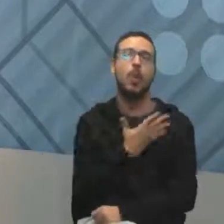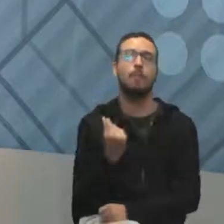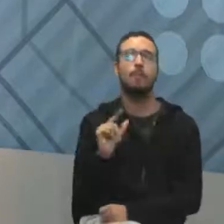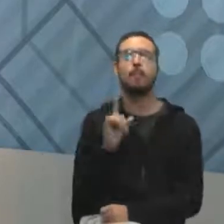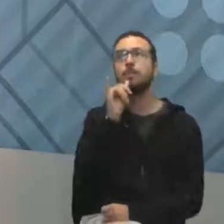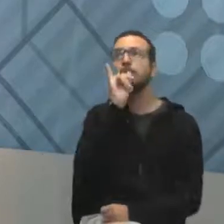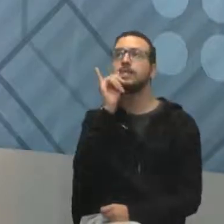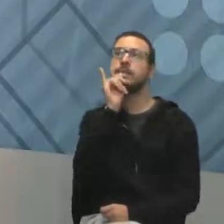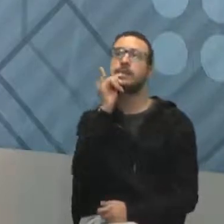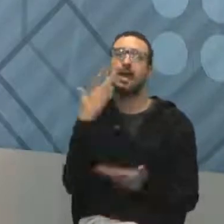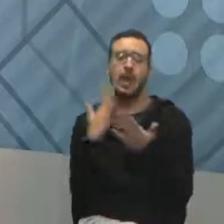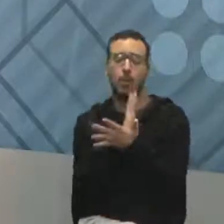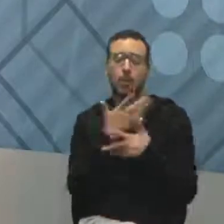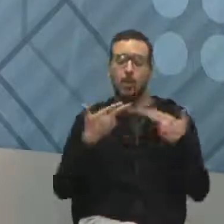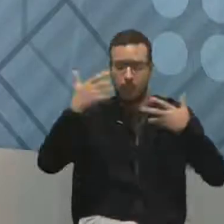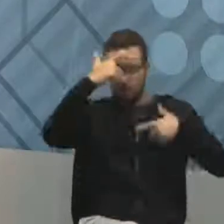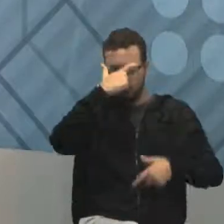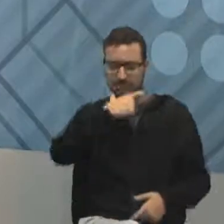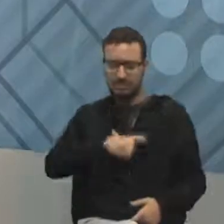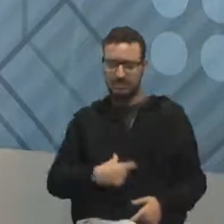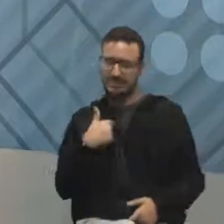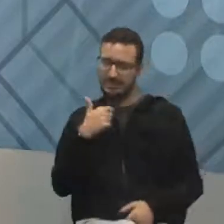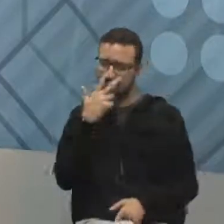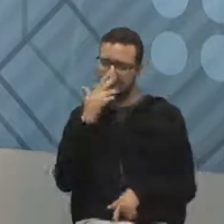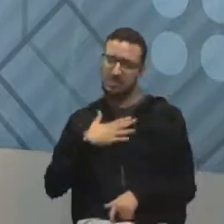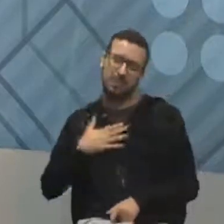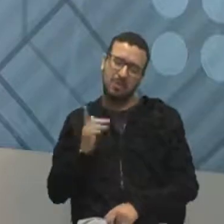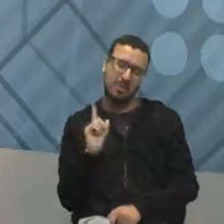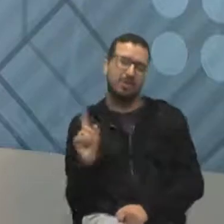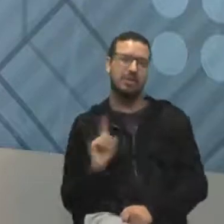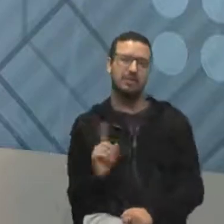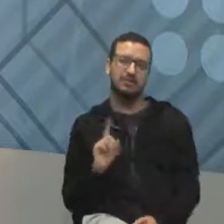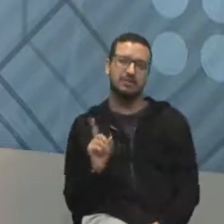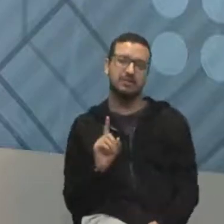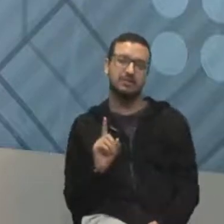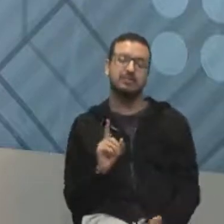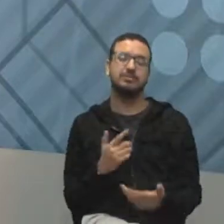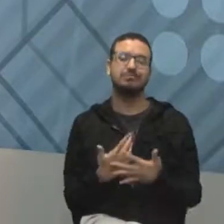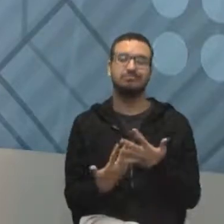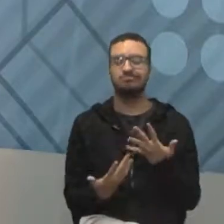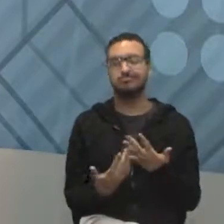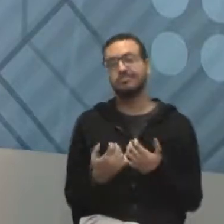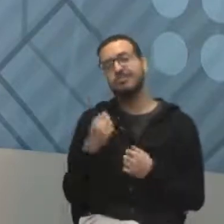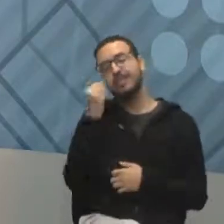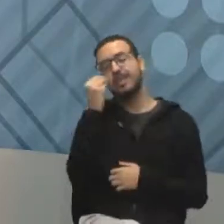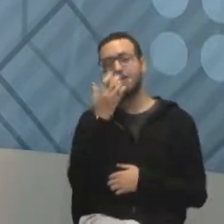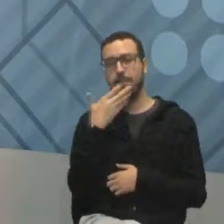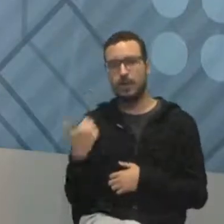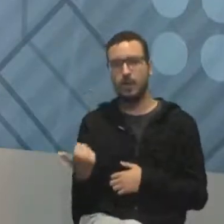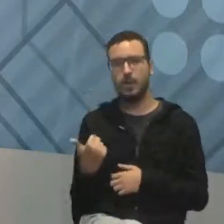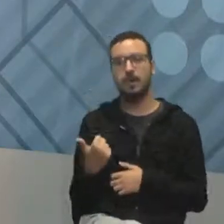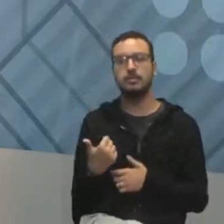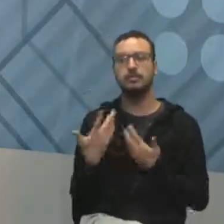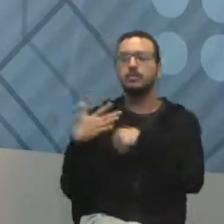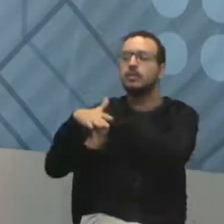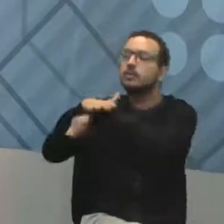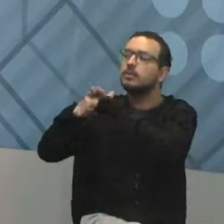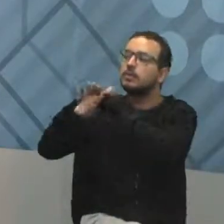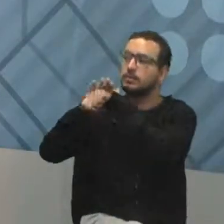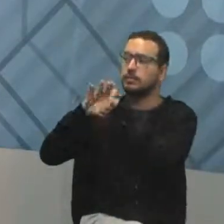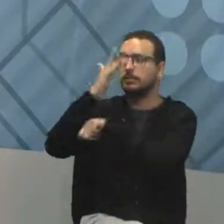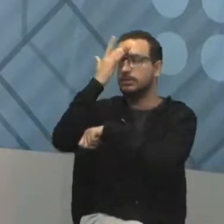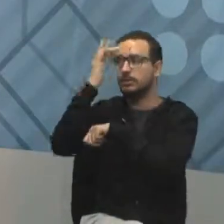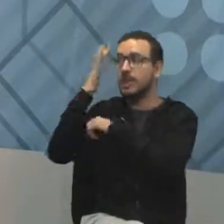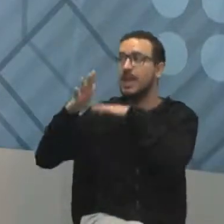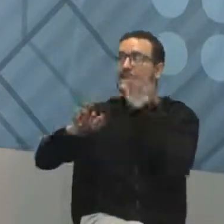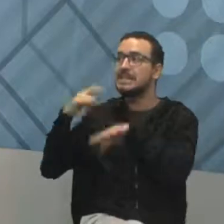você tem alguma coisa em você que você acha que não é bacana, que, na verdade, pode ser muito bacana. Então, conversa com as pessoas. Às vezes, você acha assim,